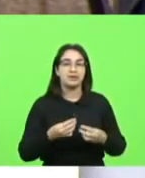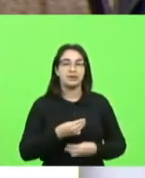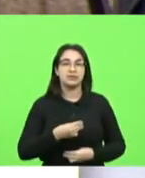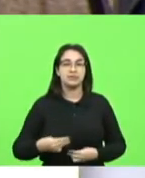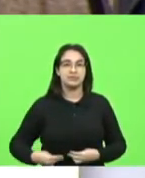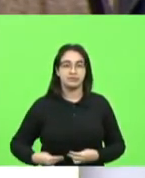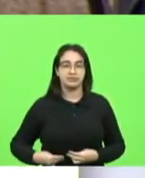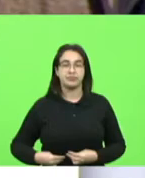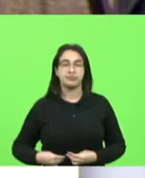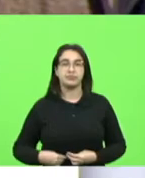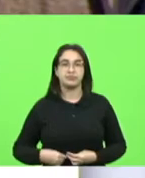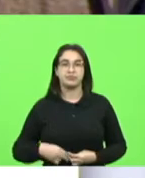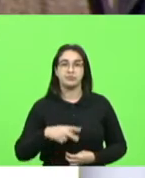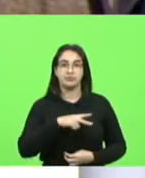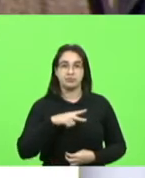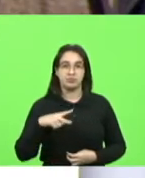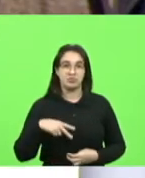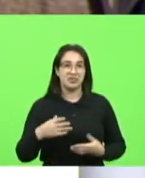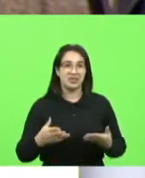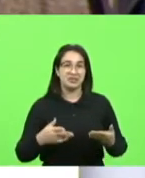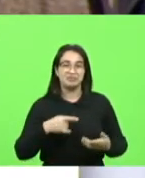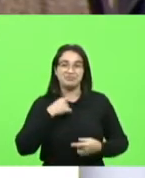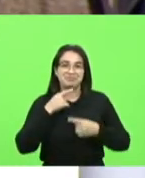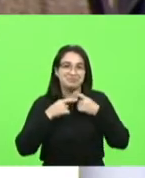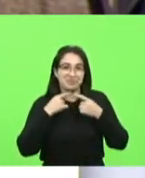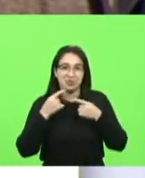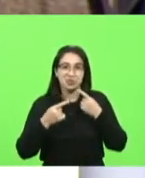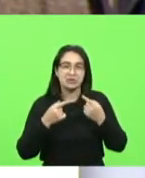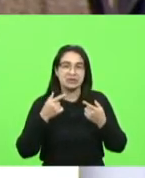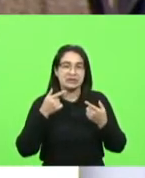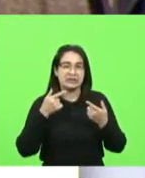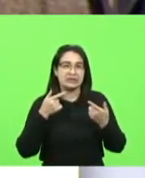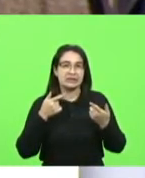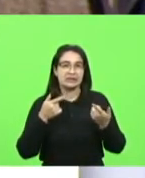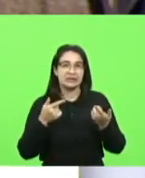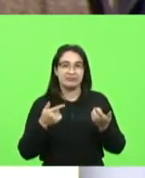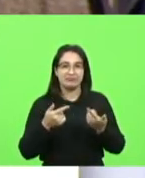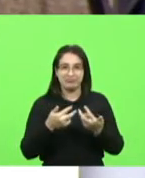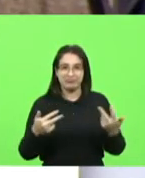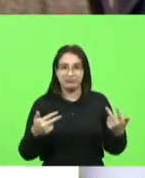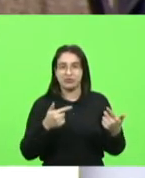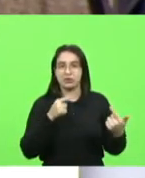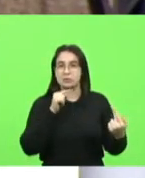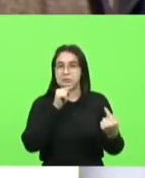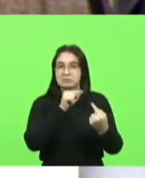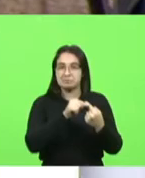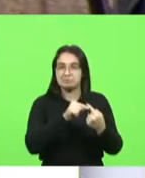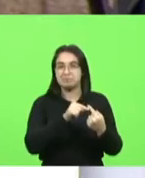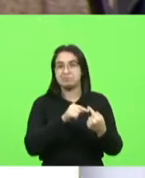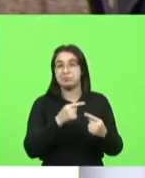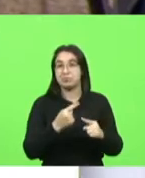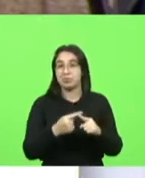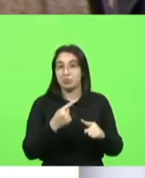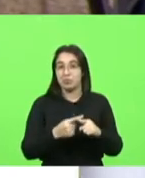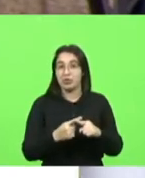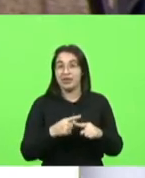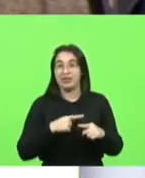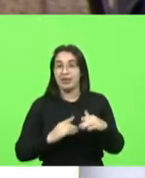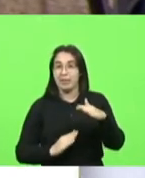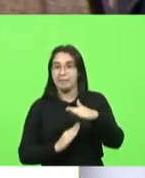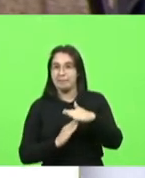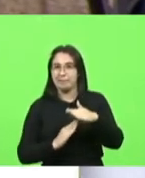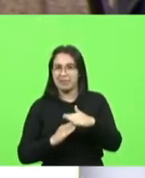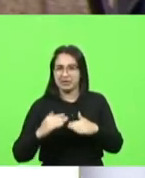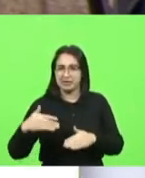tem tido insucesso não tem conseguido obter esse objetivo pelos chamados embargos protelatórios